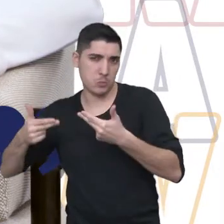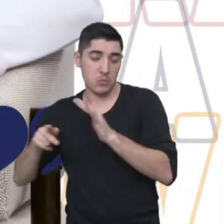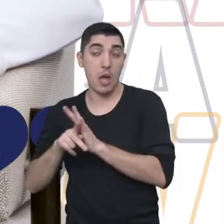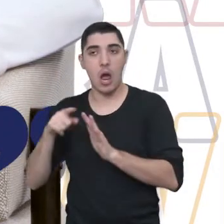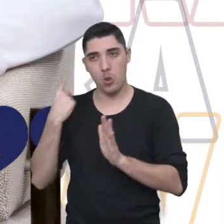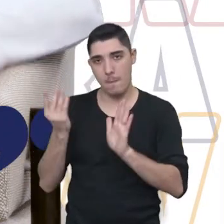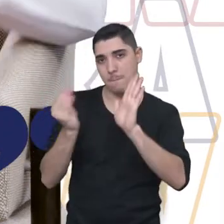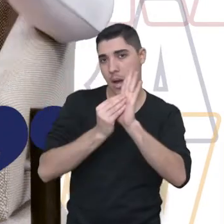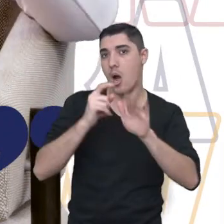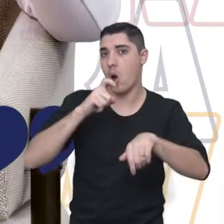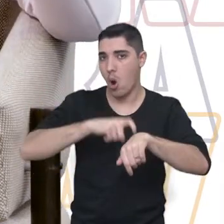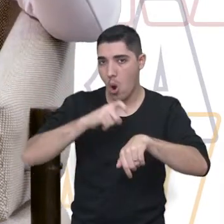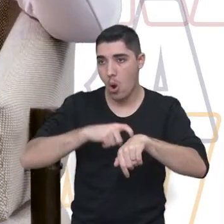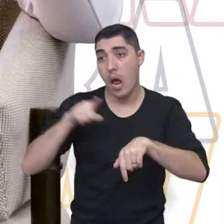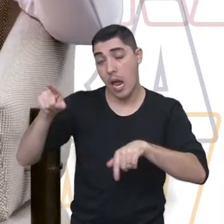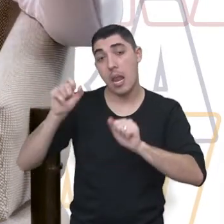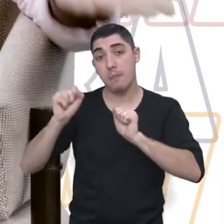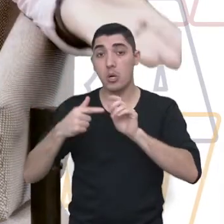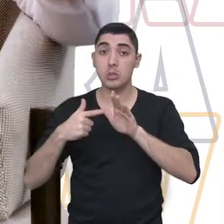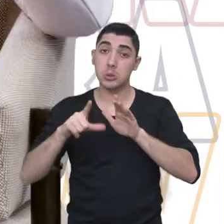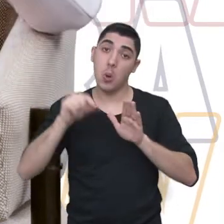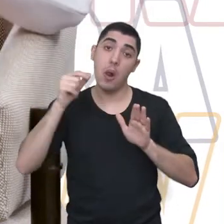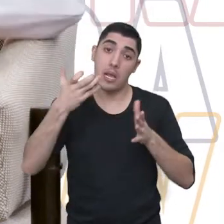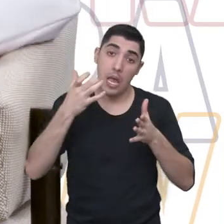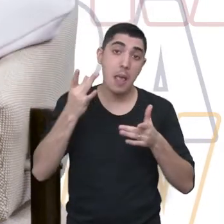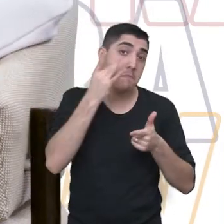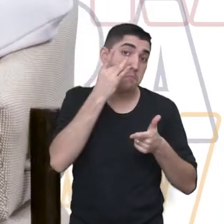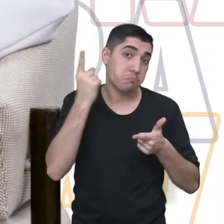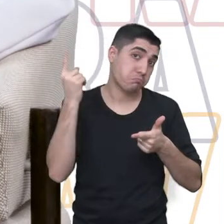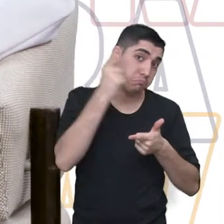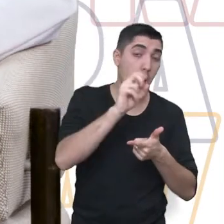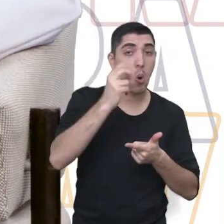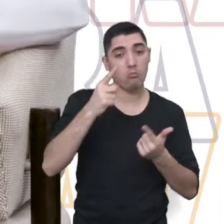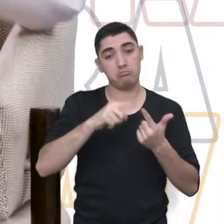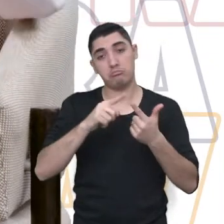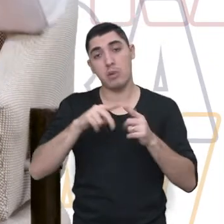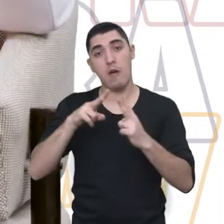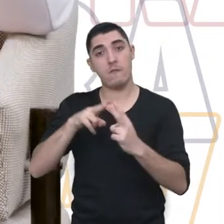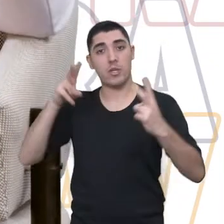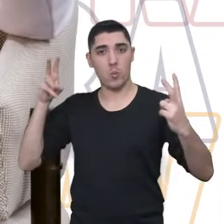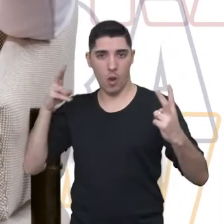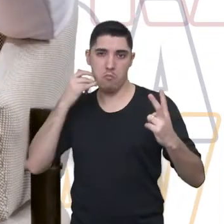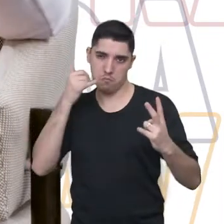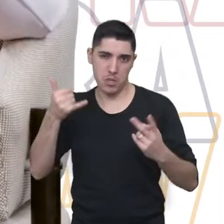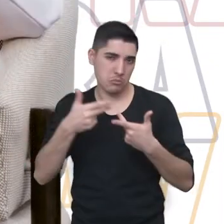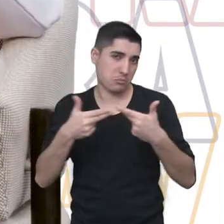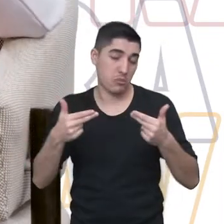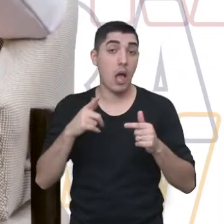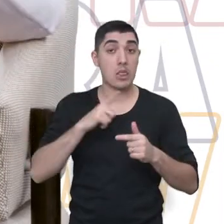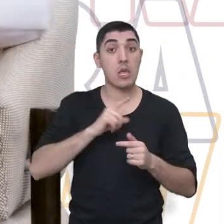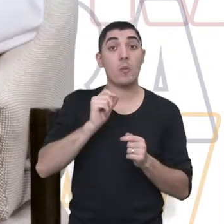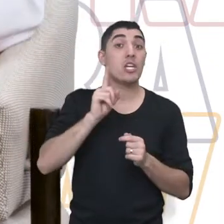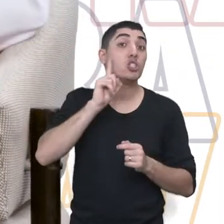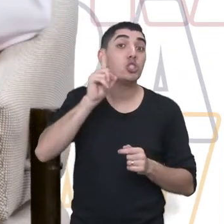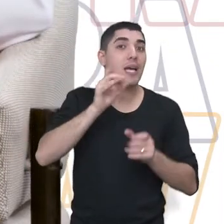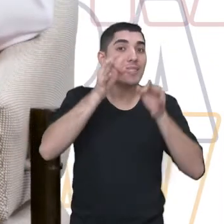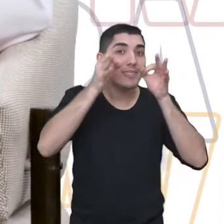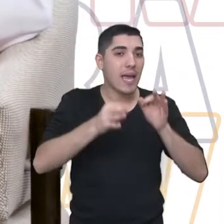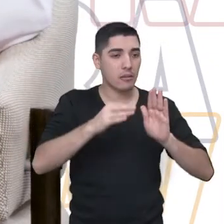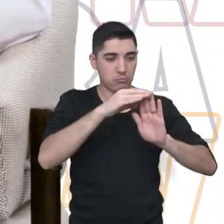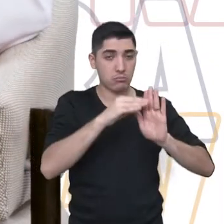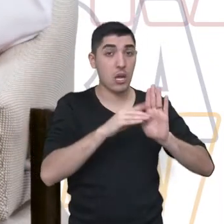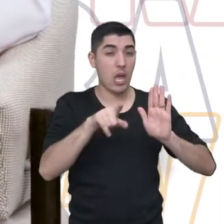pessoa um horário. Ela pode escolher se é presencial ou se é online. E aí nós temos os dias, né? Que nós atendemos.